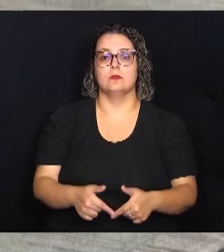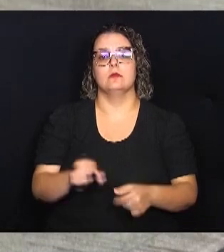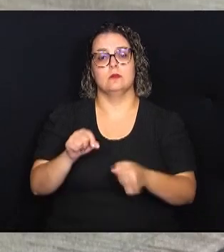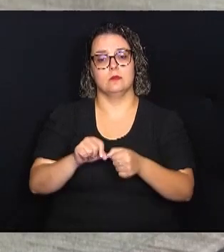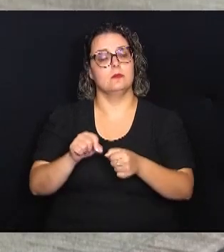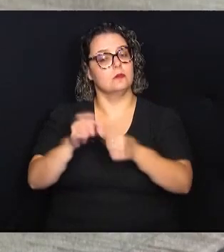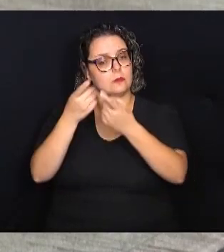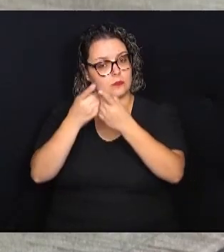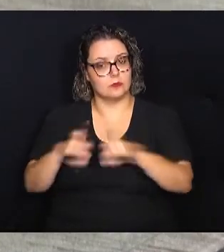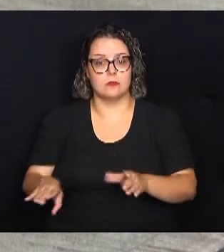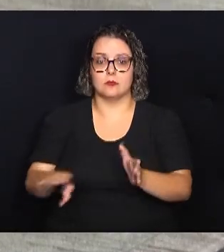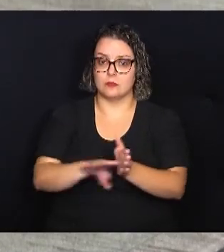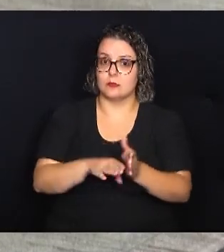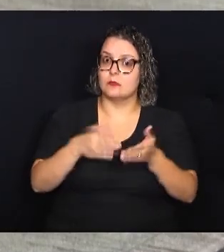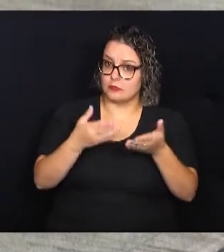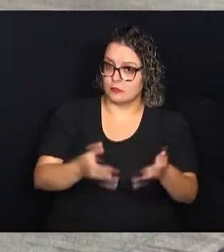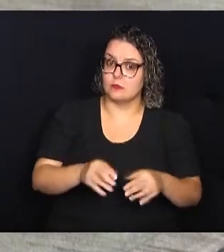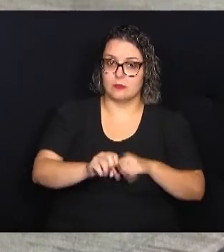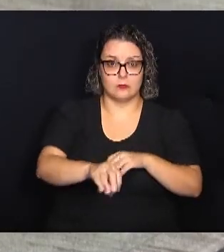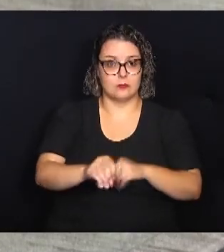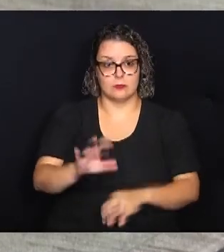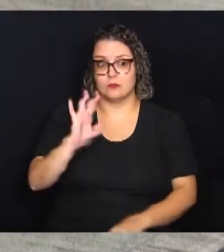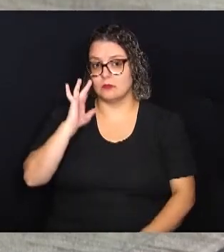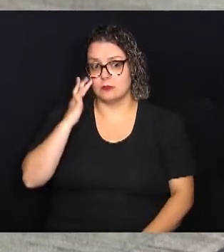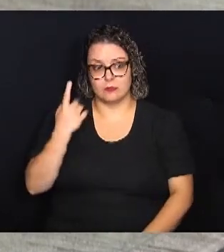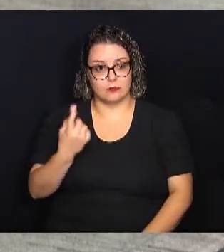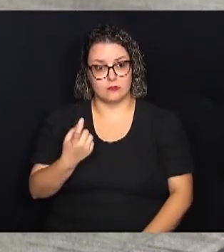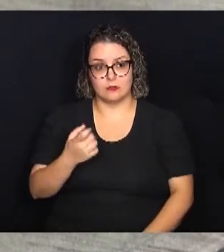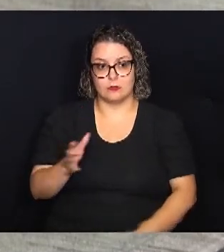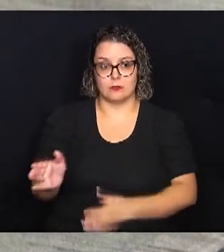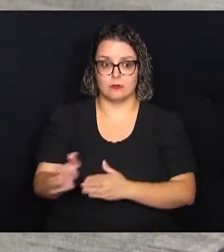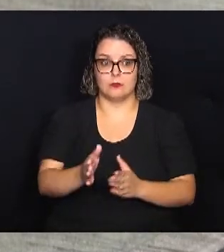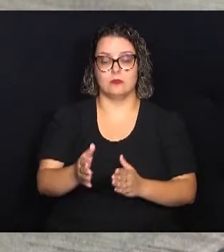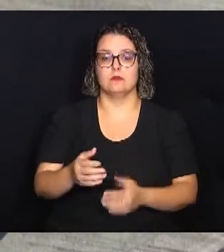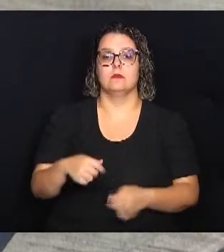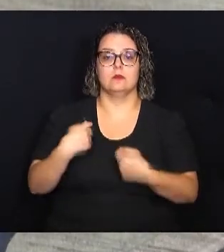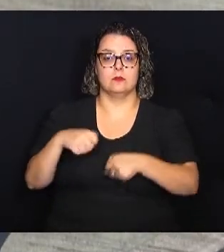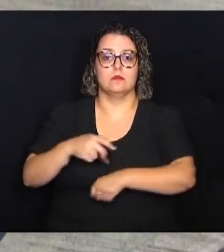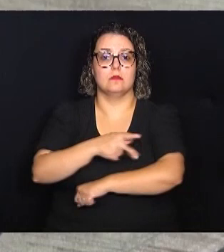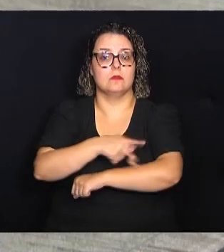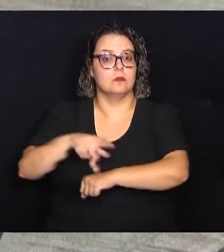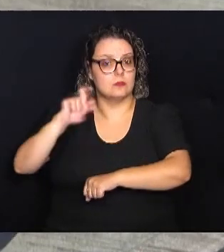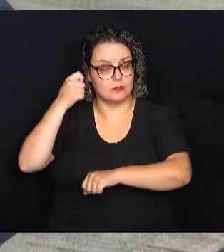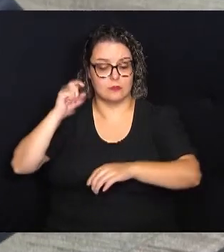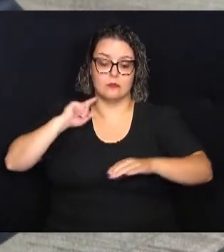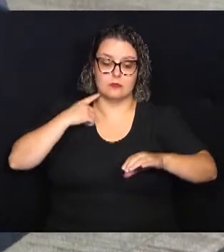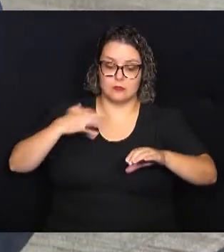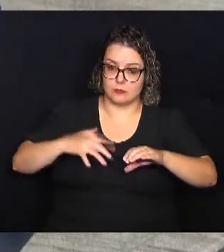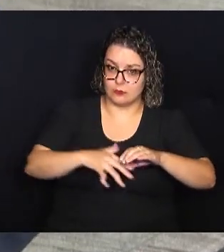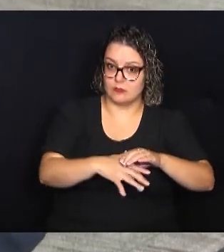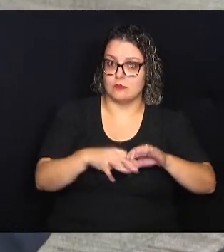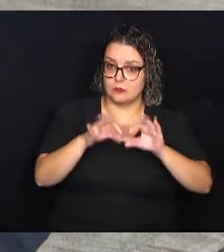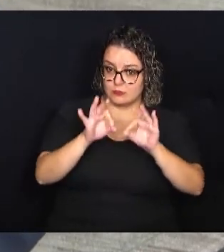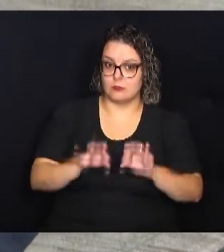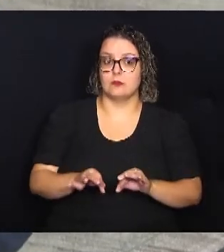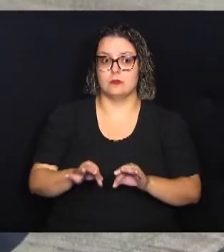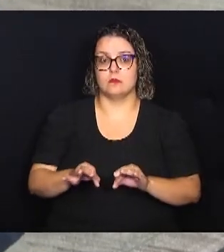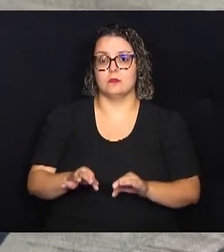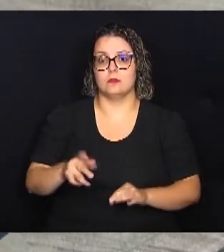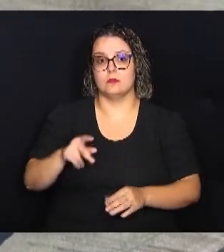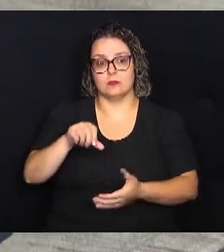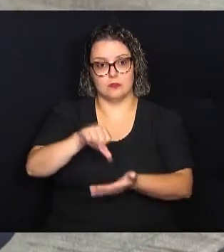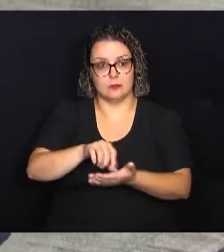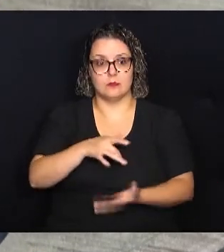humana chegue através da educação, porque eu acho que é o único caminho, nós fomos de asfalto, precisamos de esgoto, precisamos de posto de saúde,